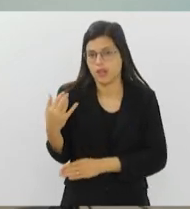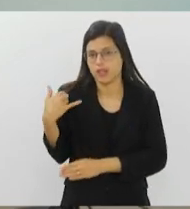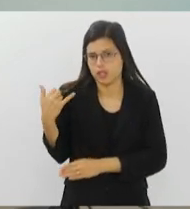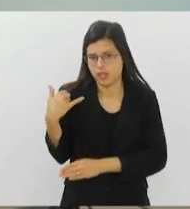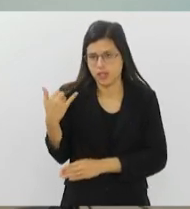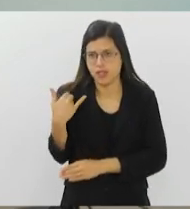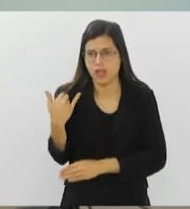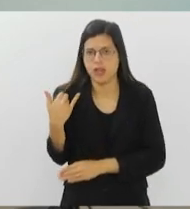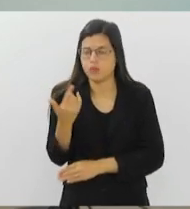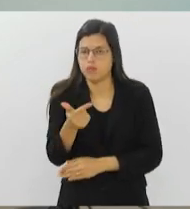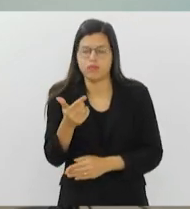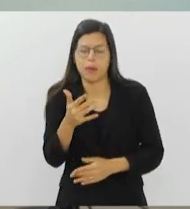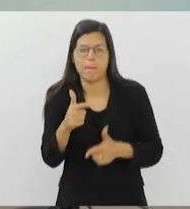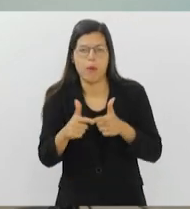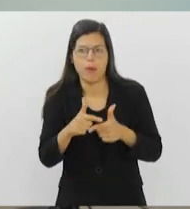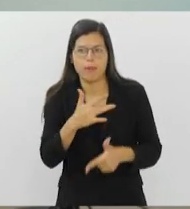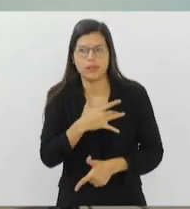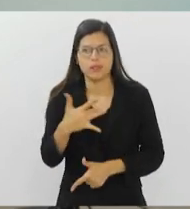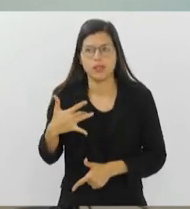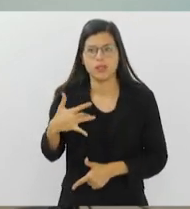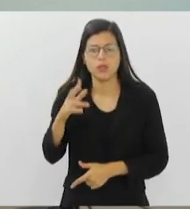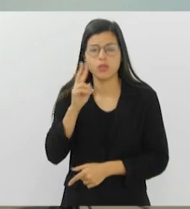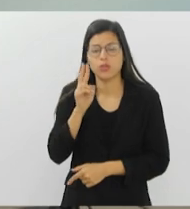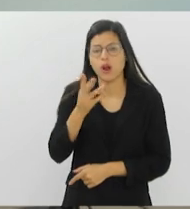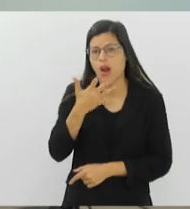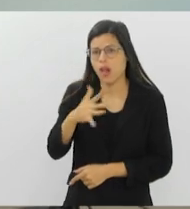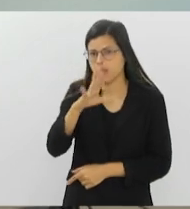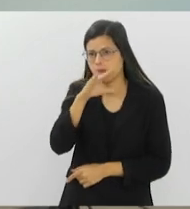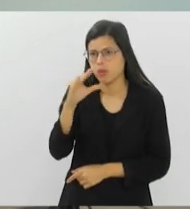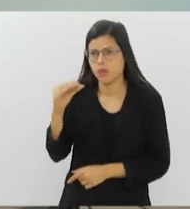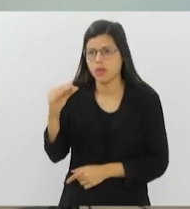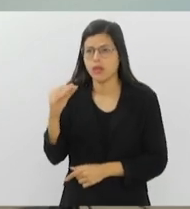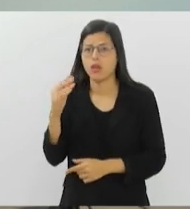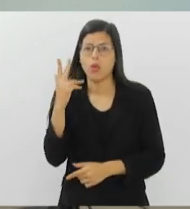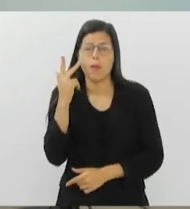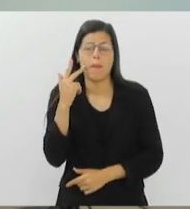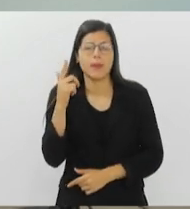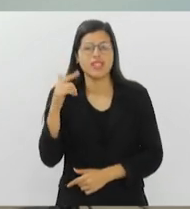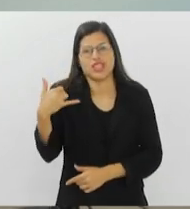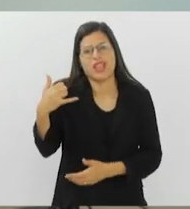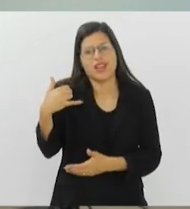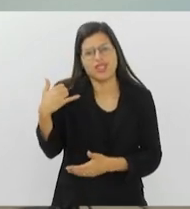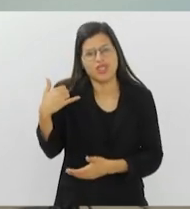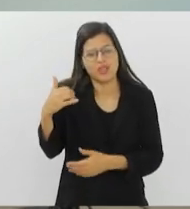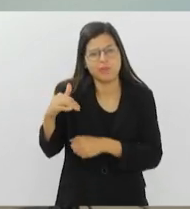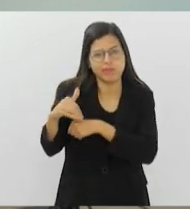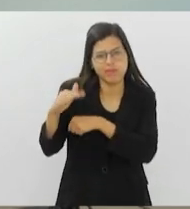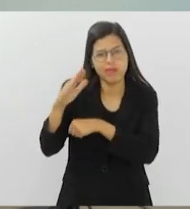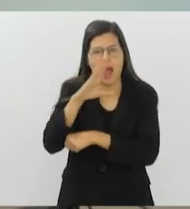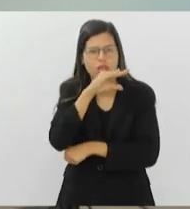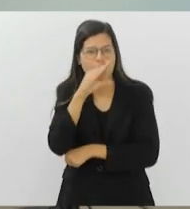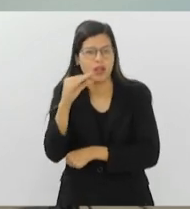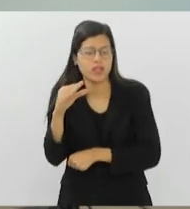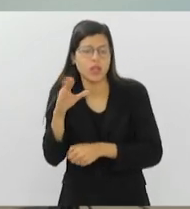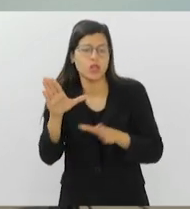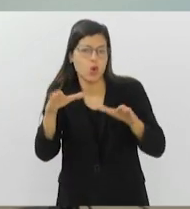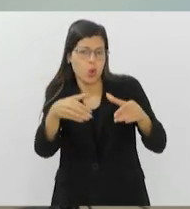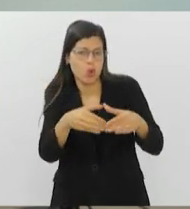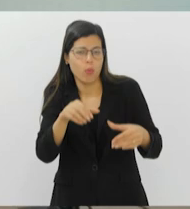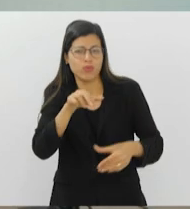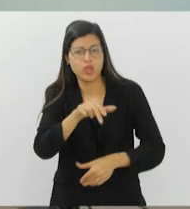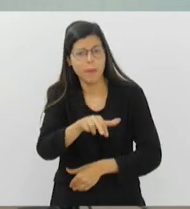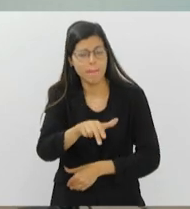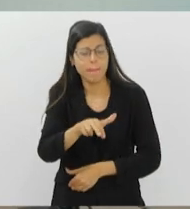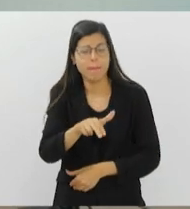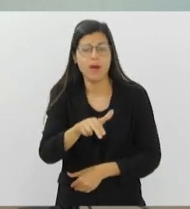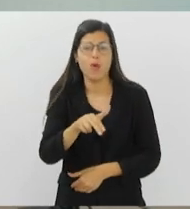a gente olha para as crianças e adolescentes disponíveis para adoção, em regra são crianças mais velhas, adolescentes, grupos de irmãos, então essa